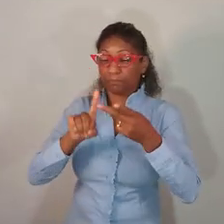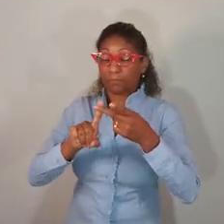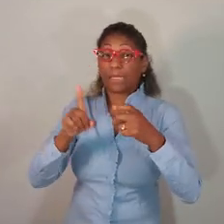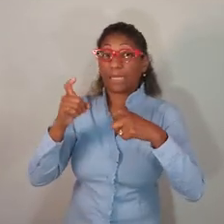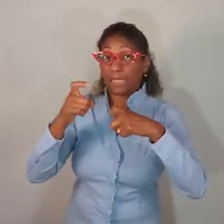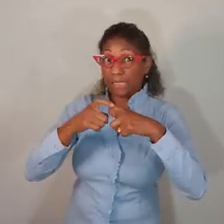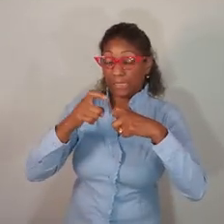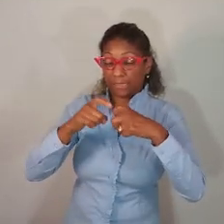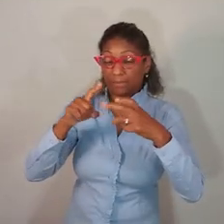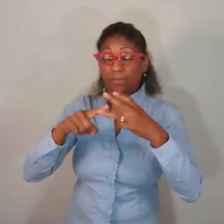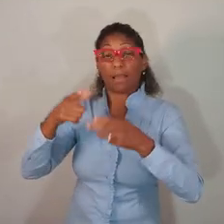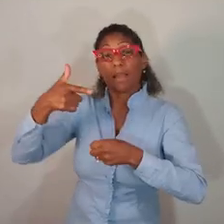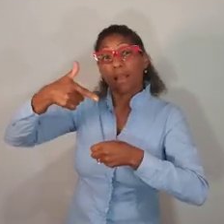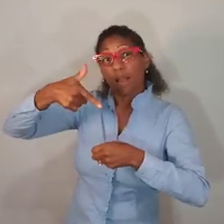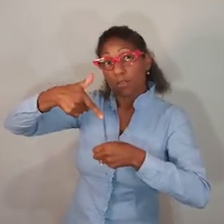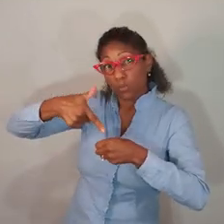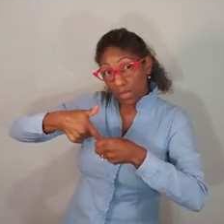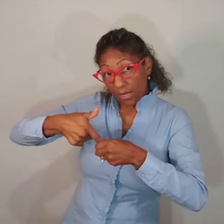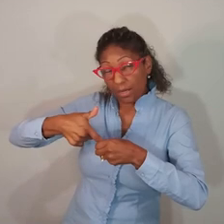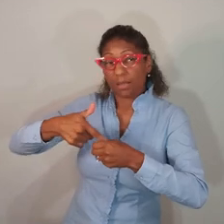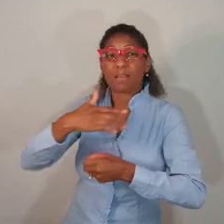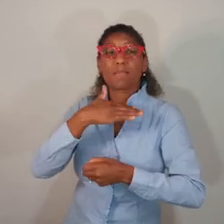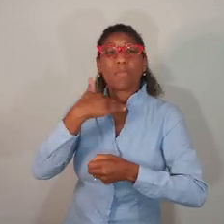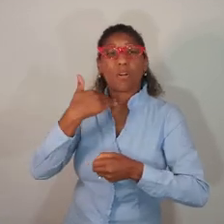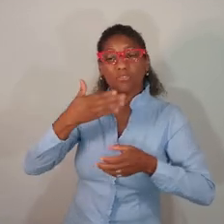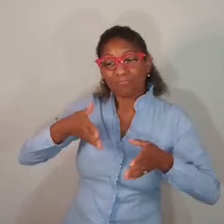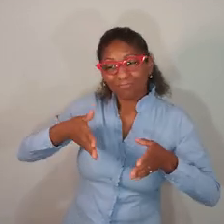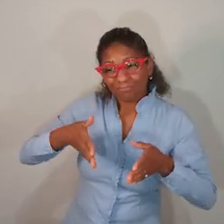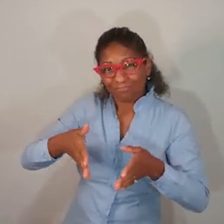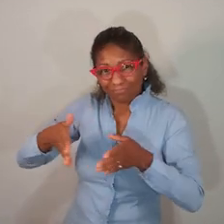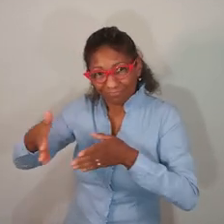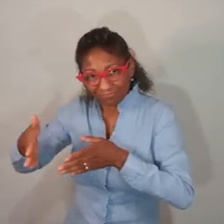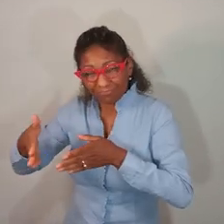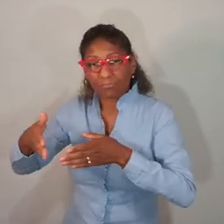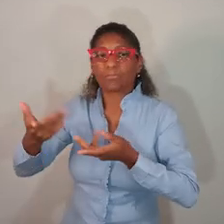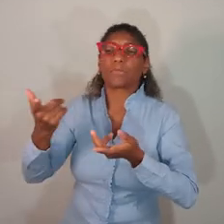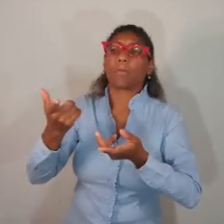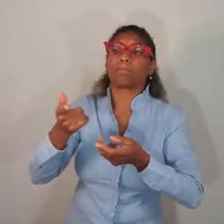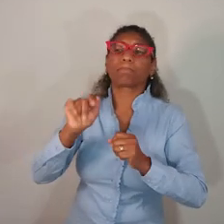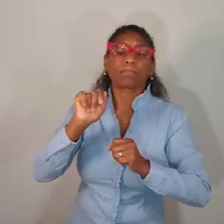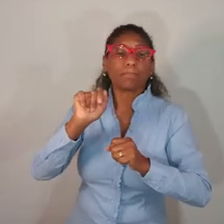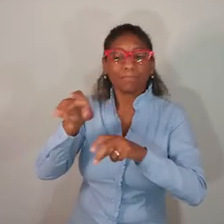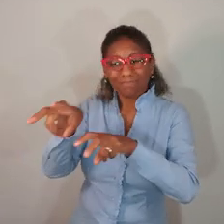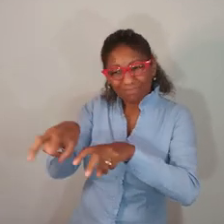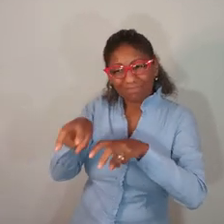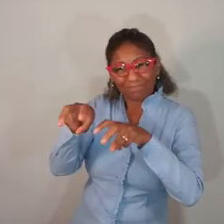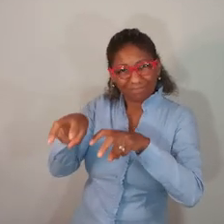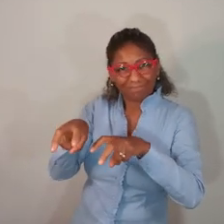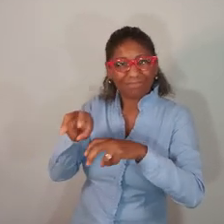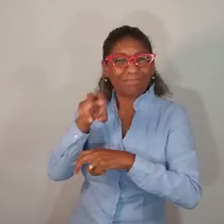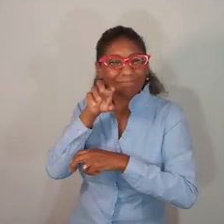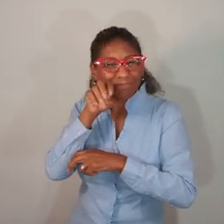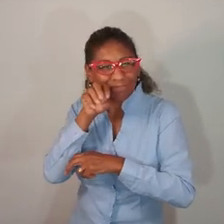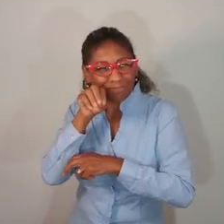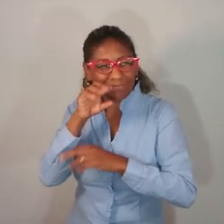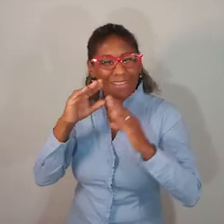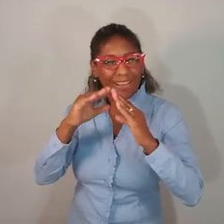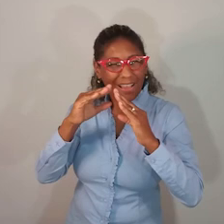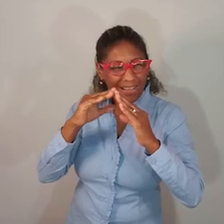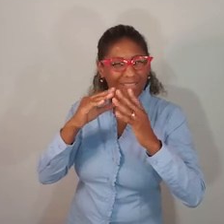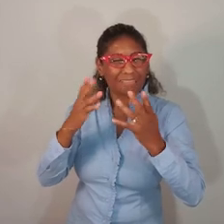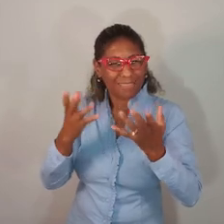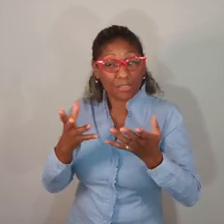farmácias, hospitais e clínicas médicas, postos de combustíveis, serviços funerários, agropecuárias e